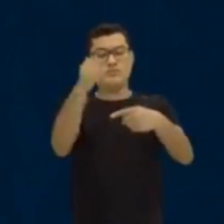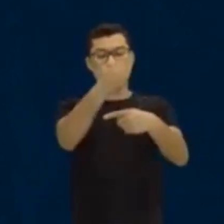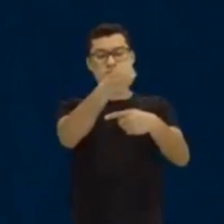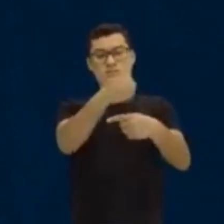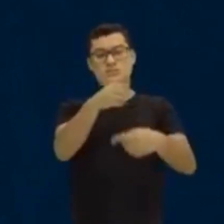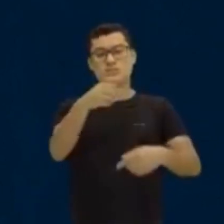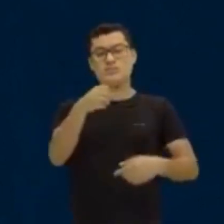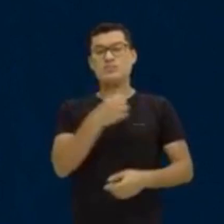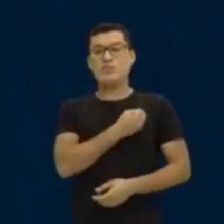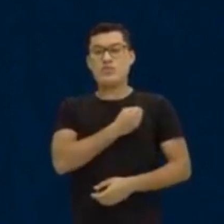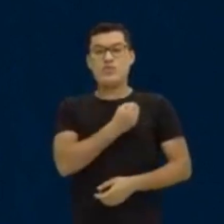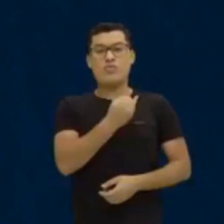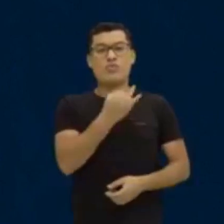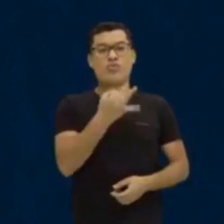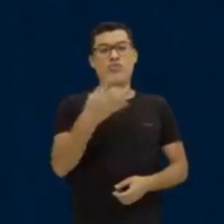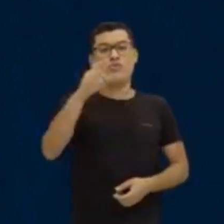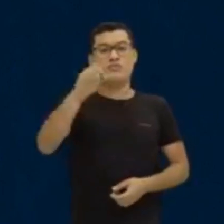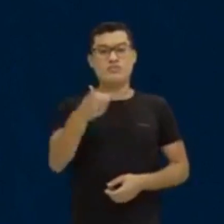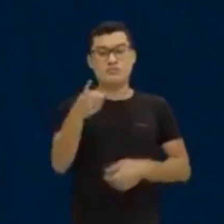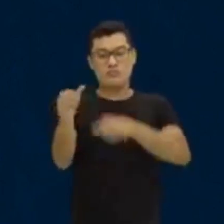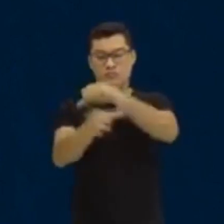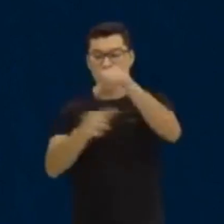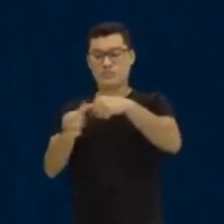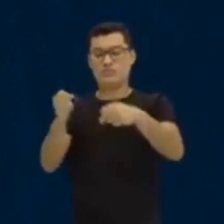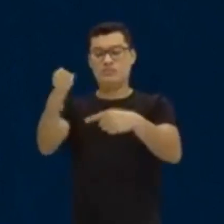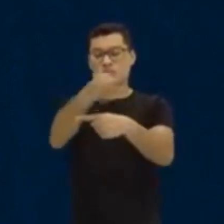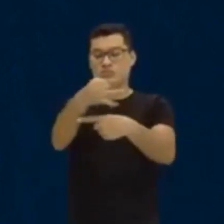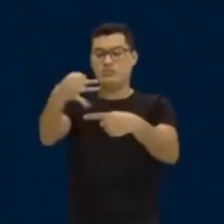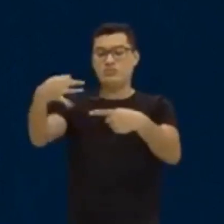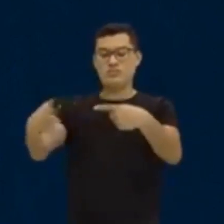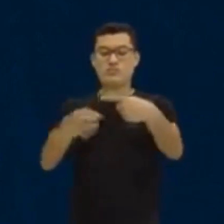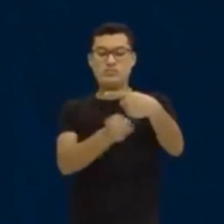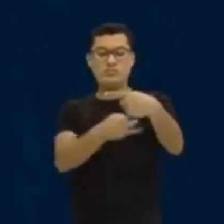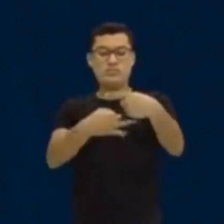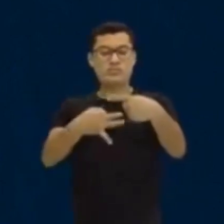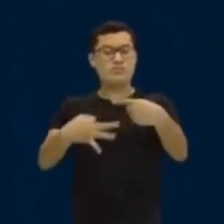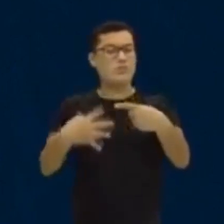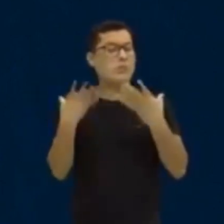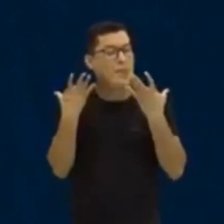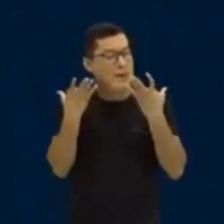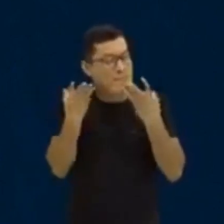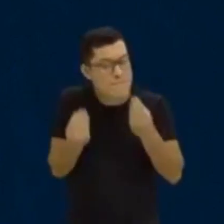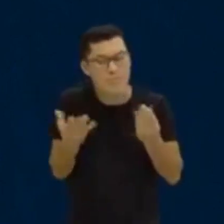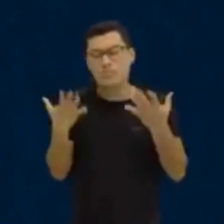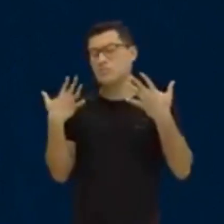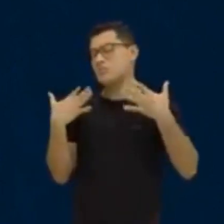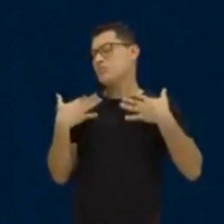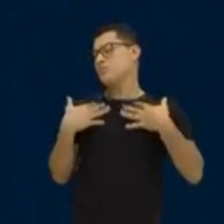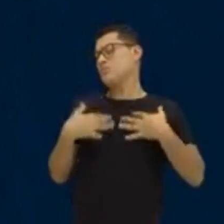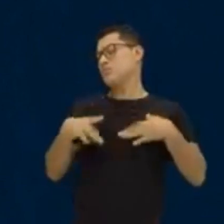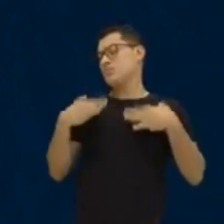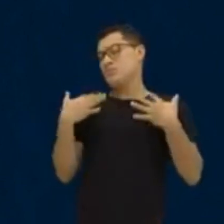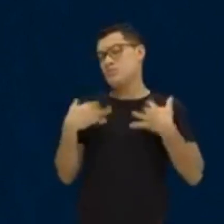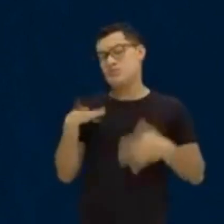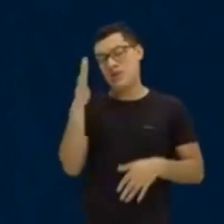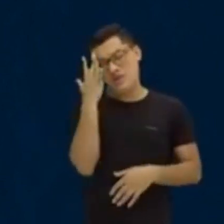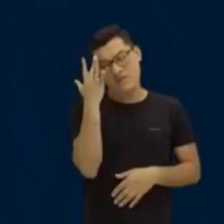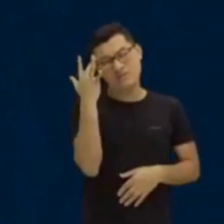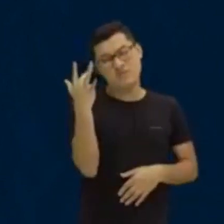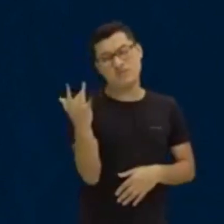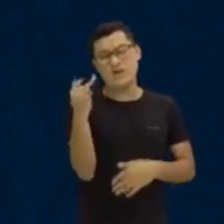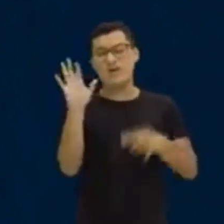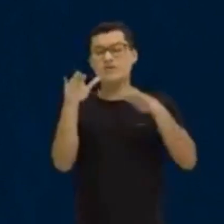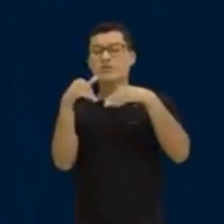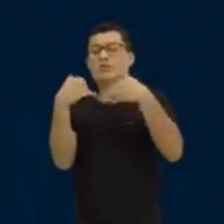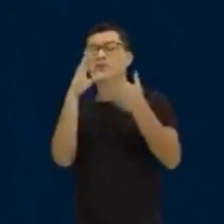fração. E aí, se for um decimal exato, pessoal, fiquem muito tranquilos, porque é muito fácil. Qual é a